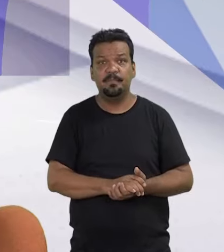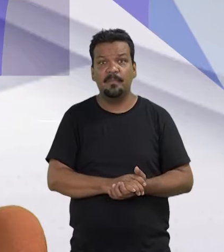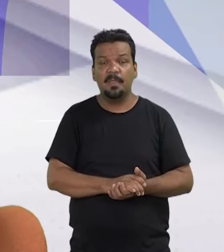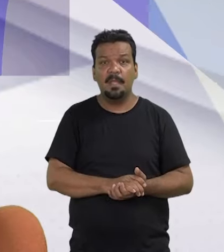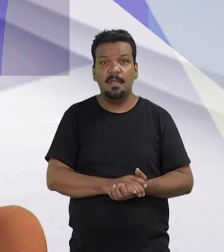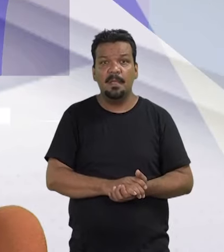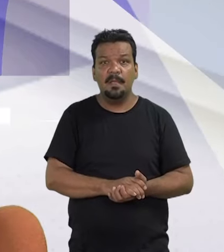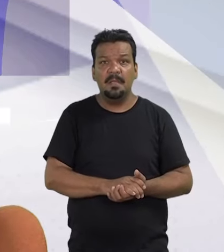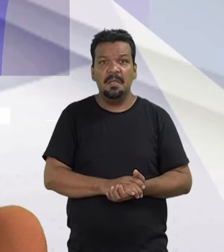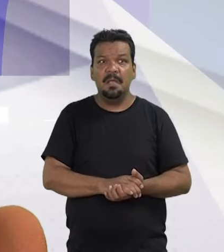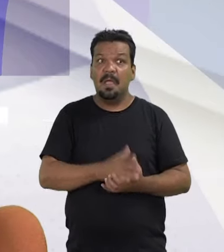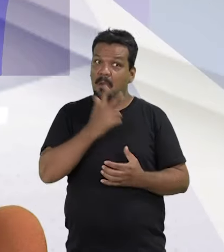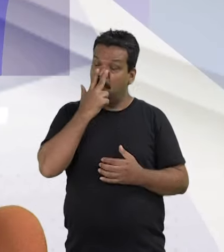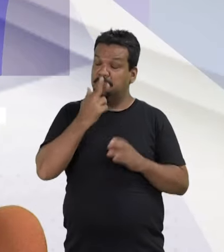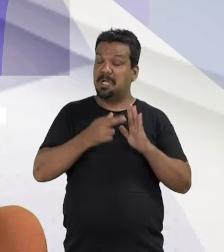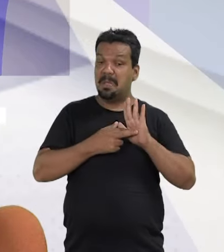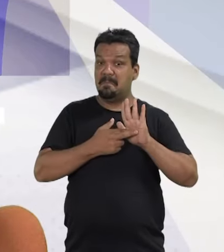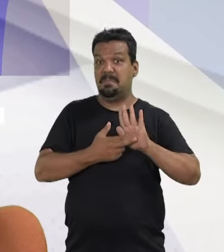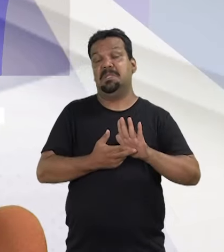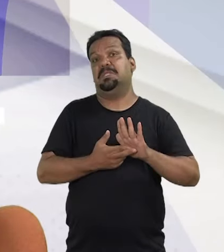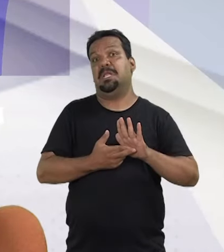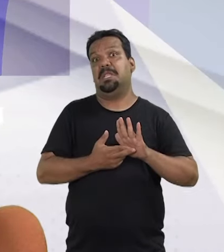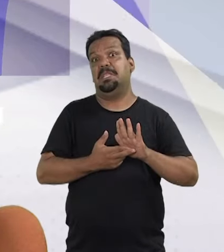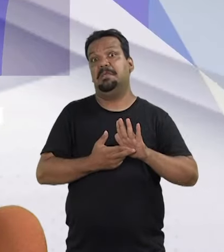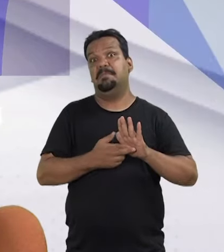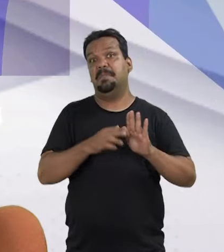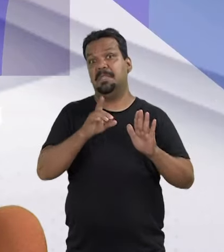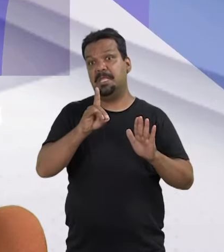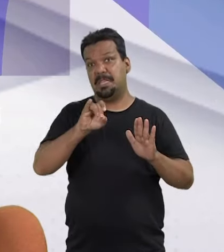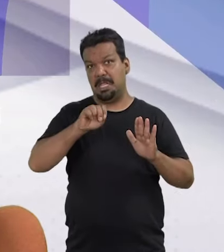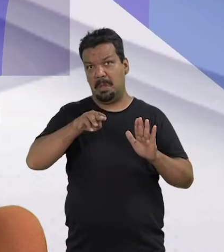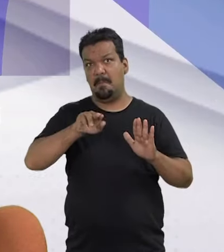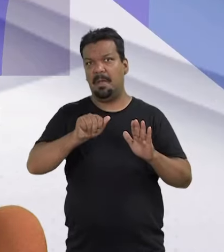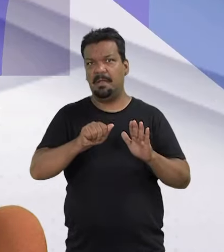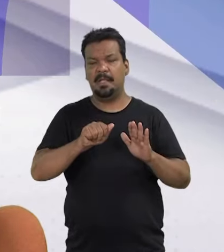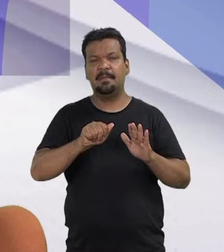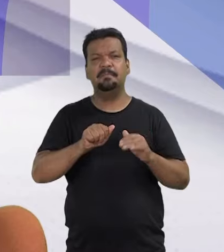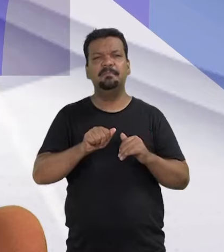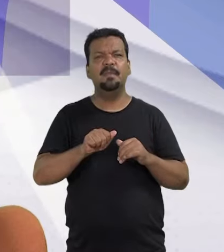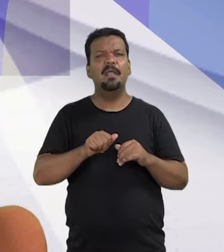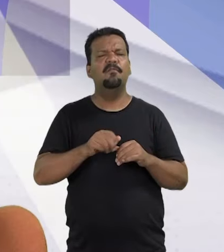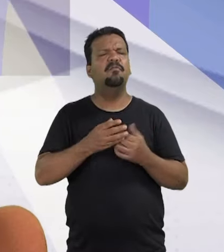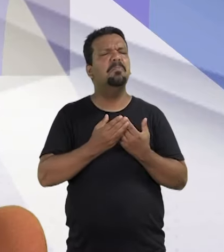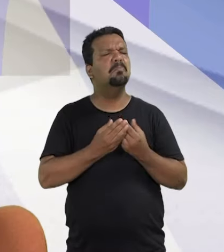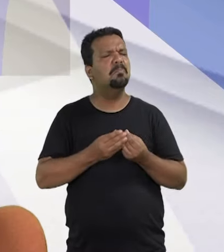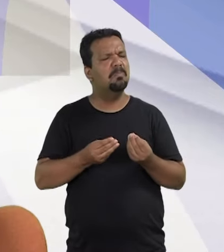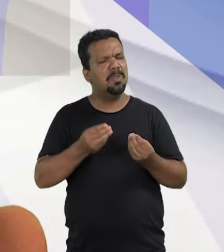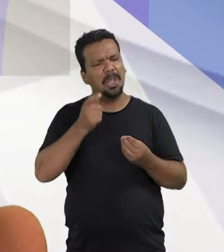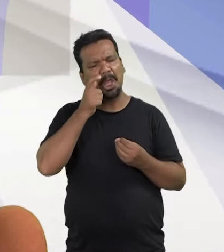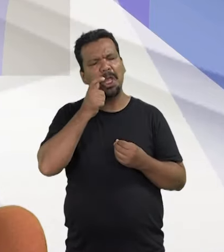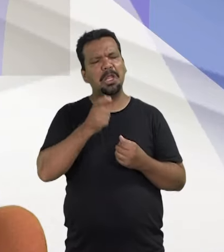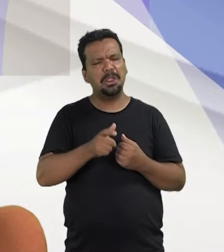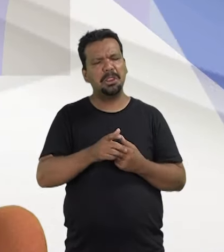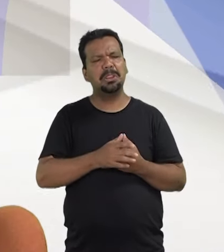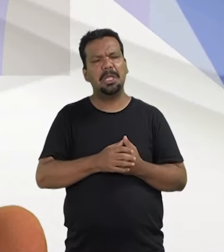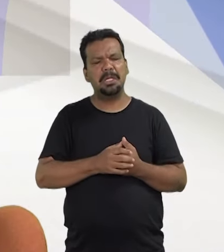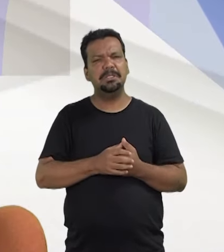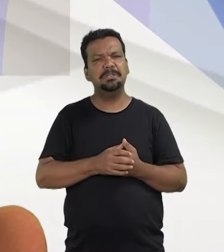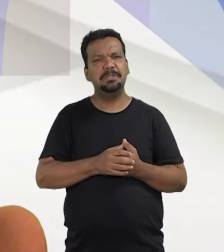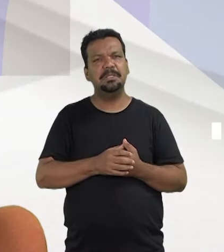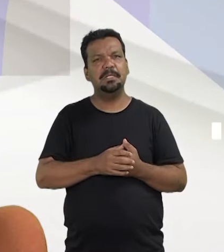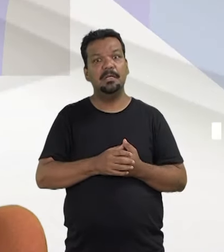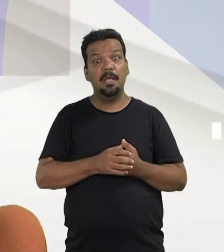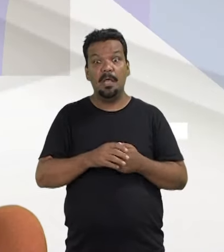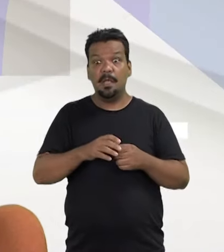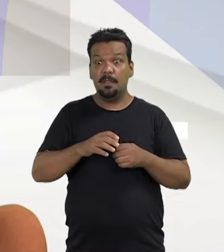Eu acho que a representatividade de Dilma foi muito interessante. No mesmo